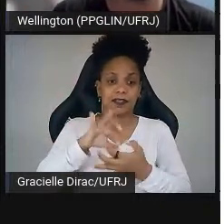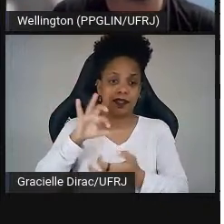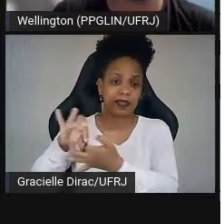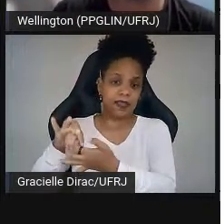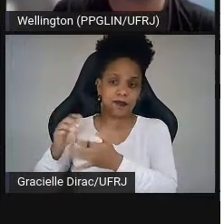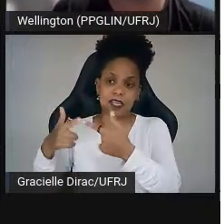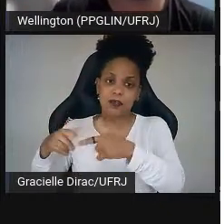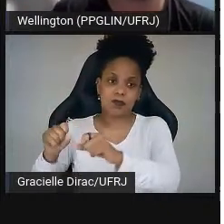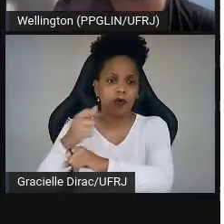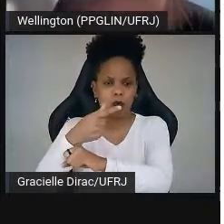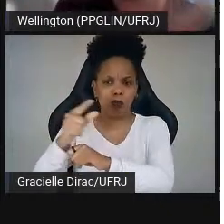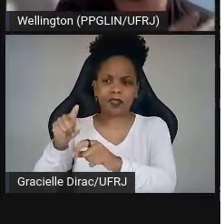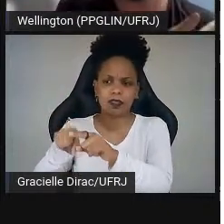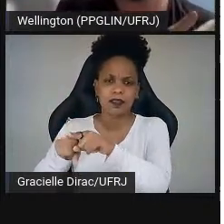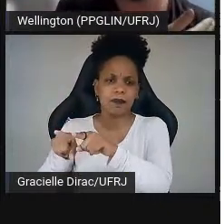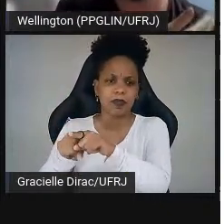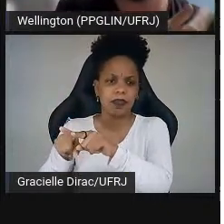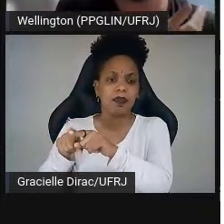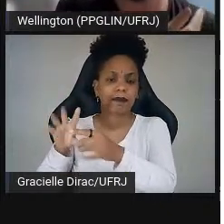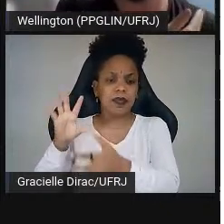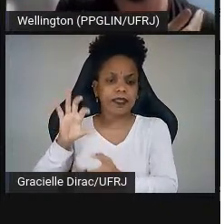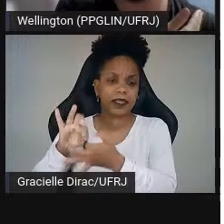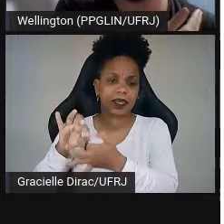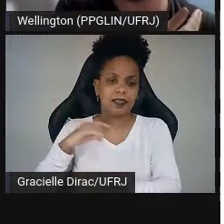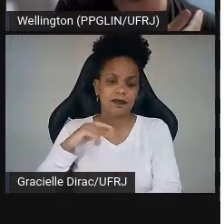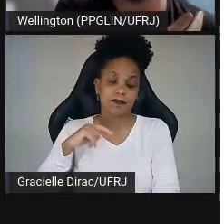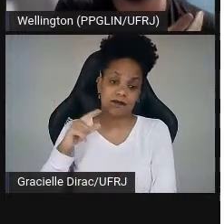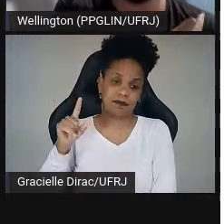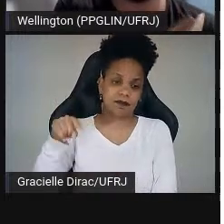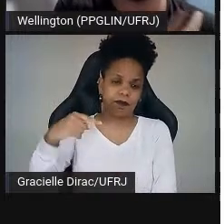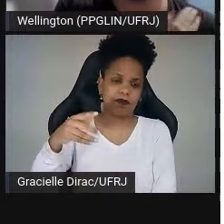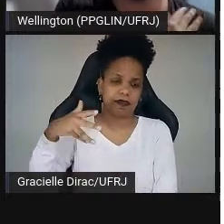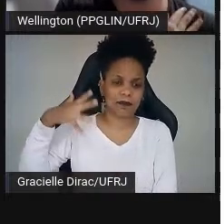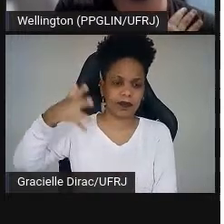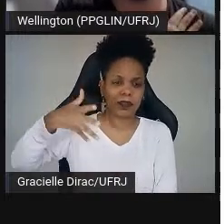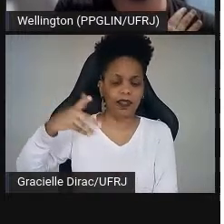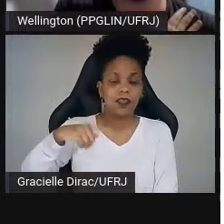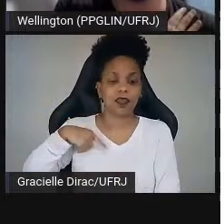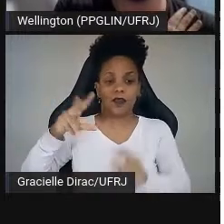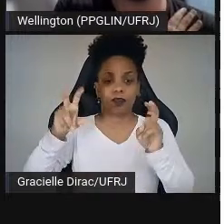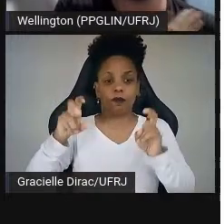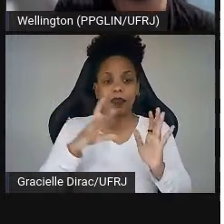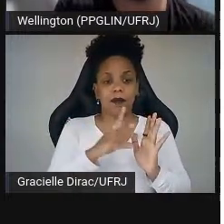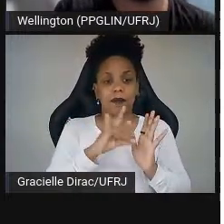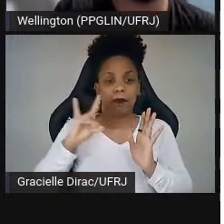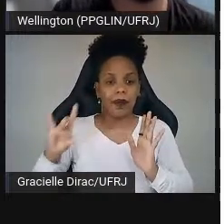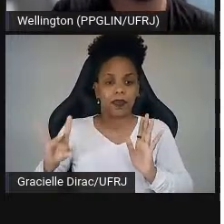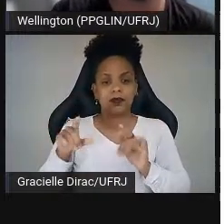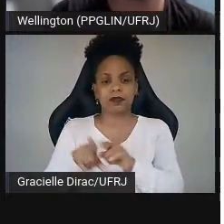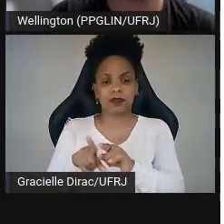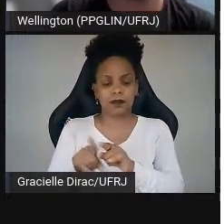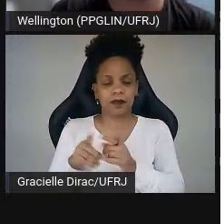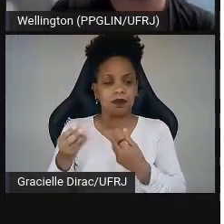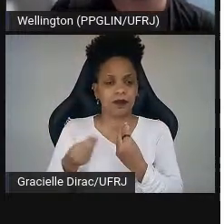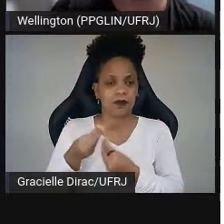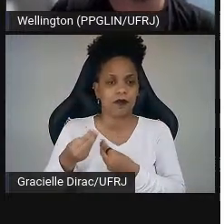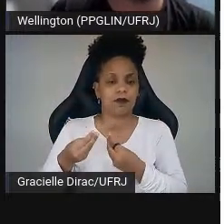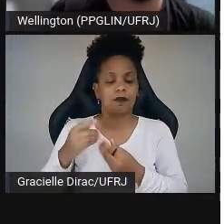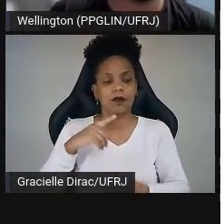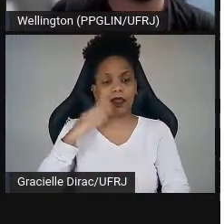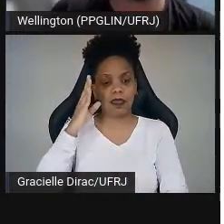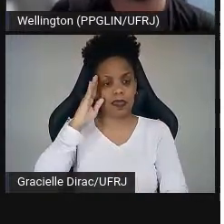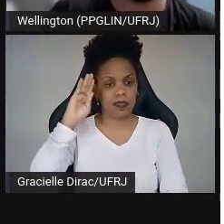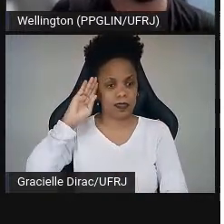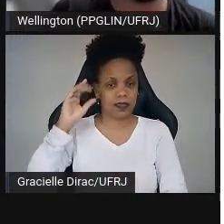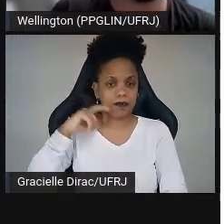linguísticas. Então, vocês vão ver que a gente teve uma palestra agora um pouquinho sobre plágio e honestidade acadêmica. Daqui a pouquinho